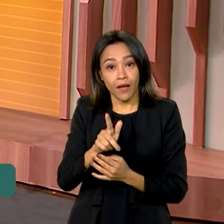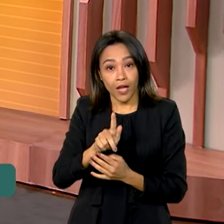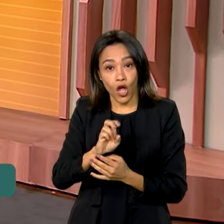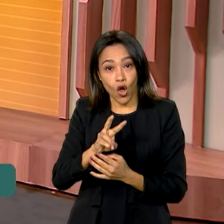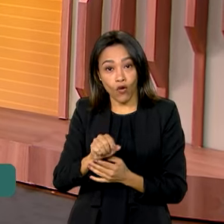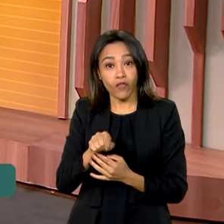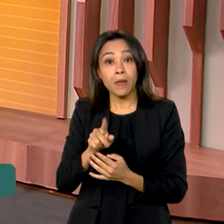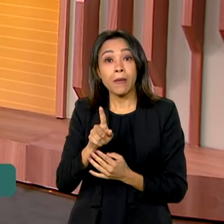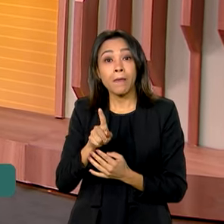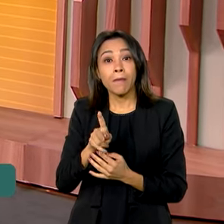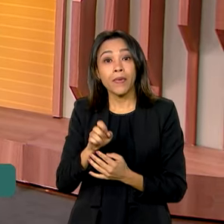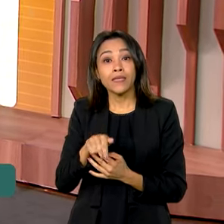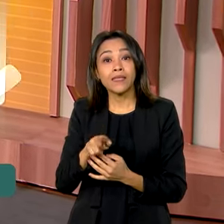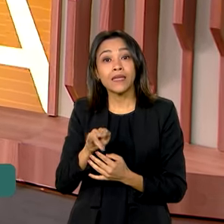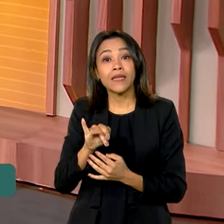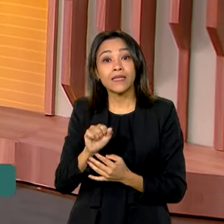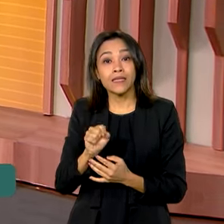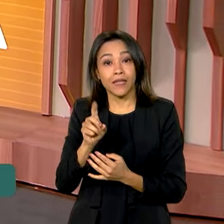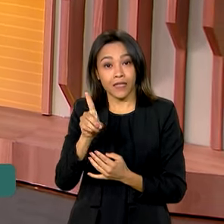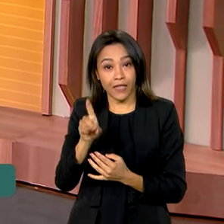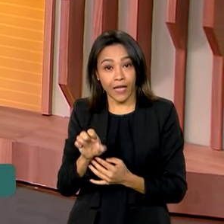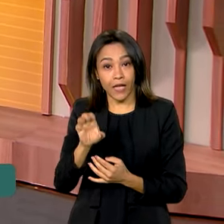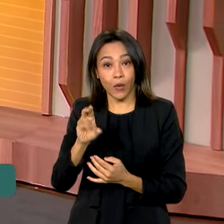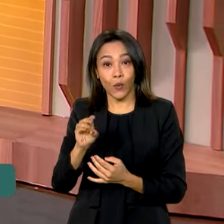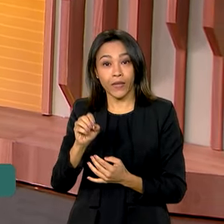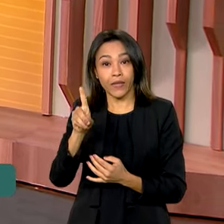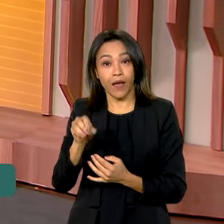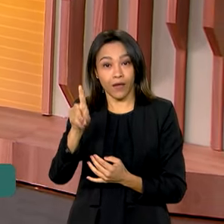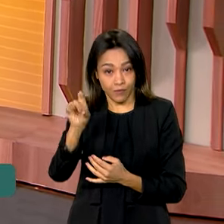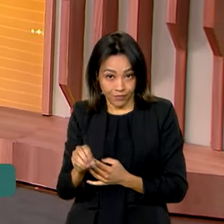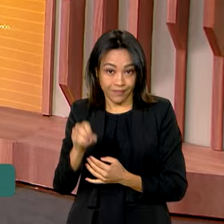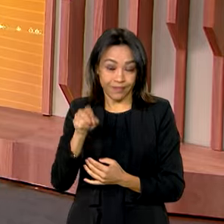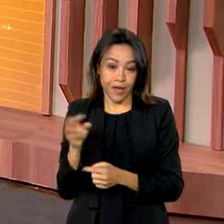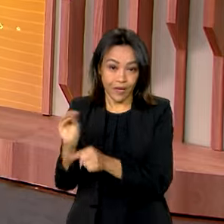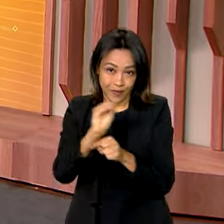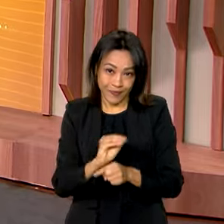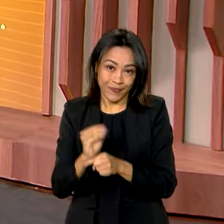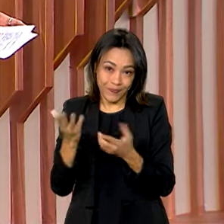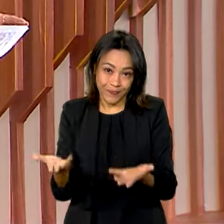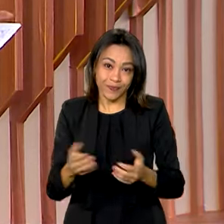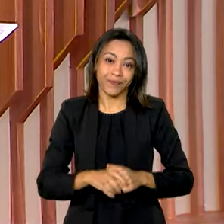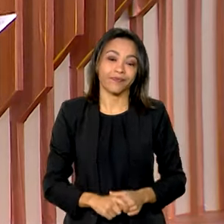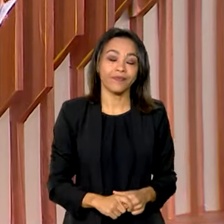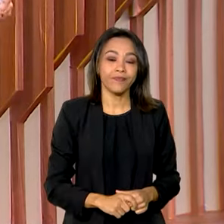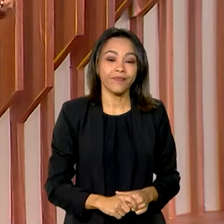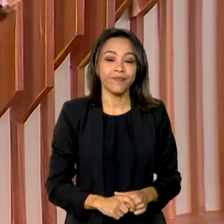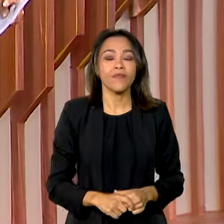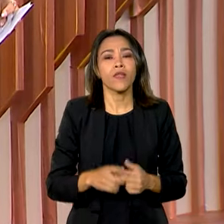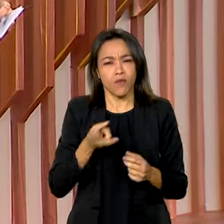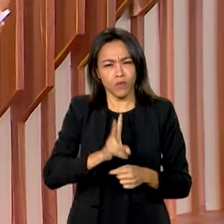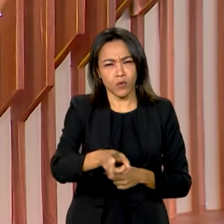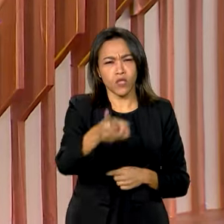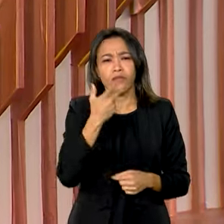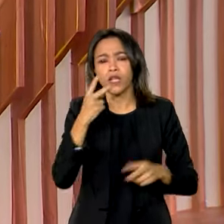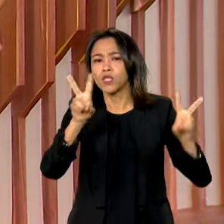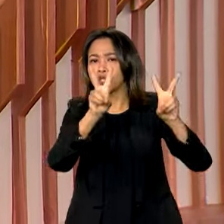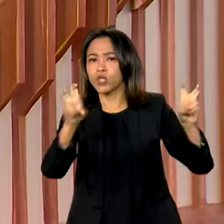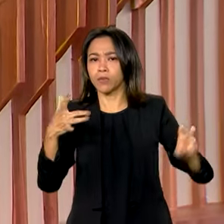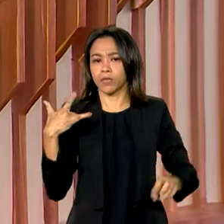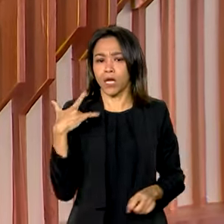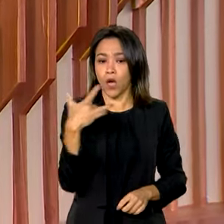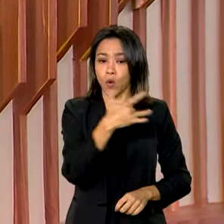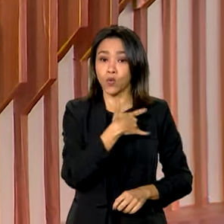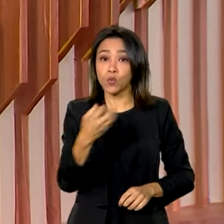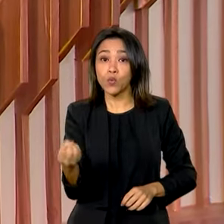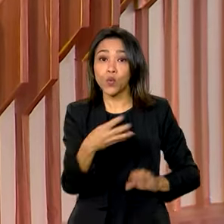no trabalho de regulamentação dos cuidadores no país. Vamos seguir falando de saúde, o novo edital do